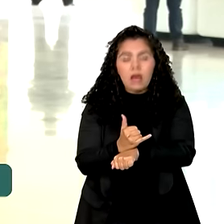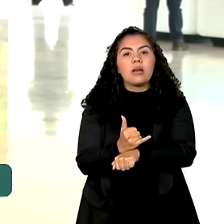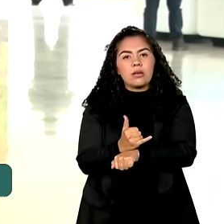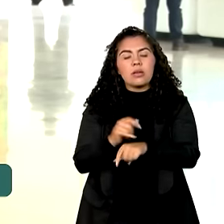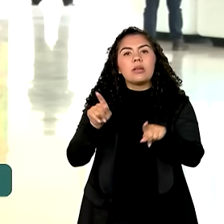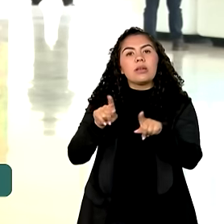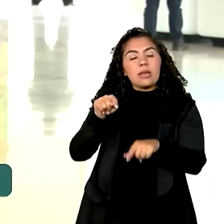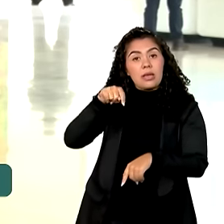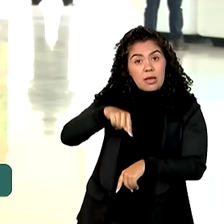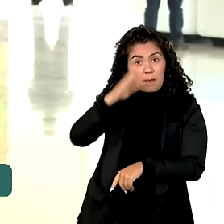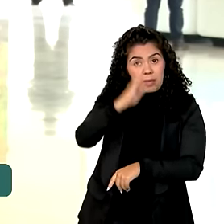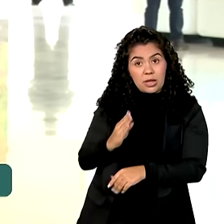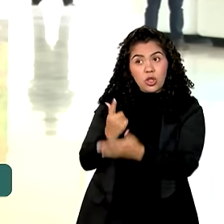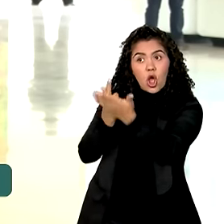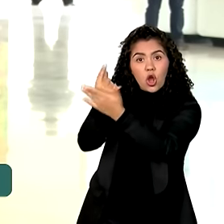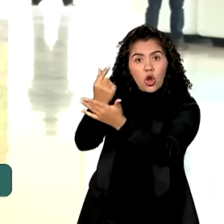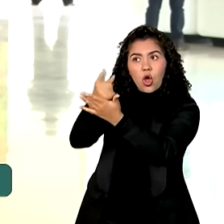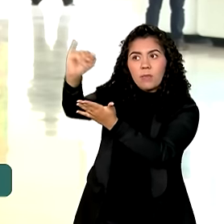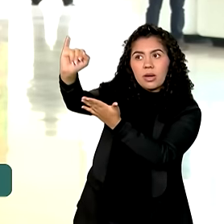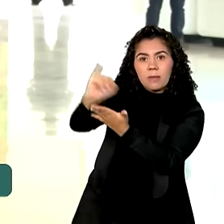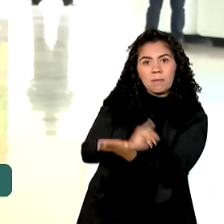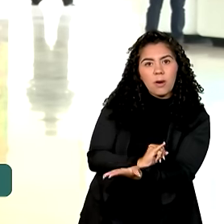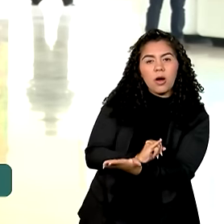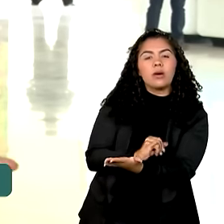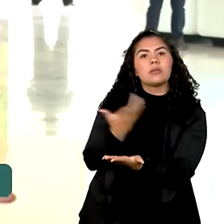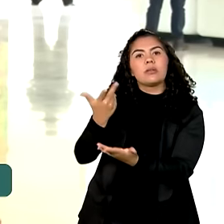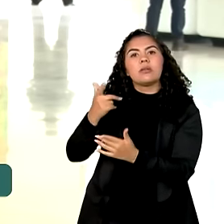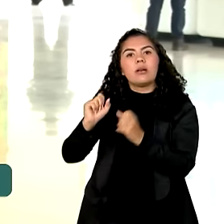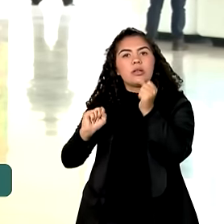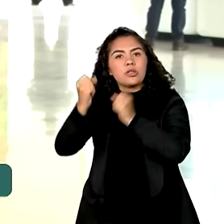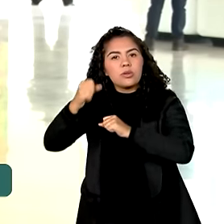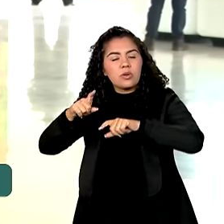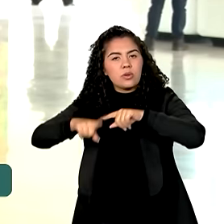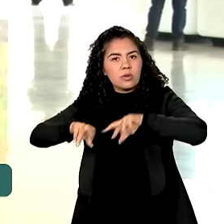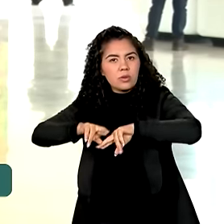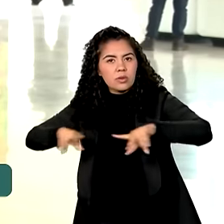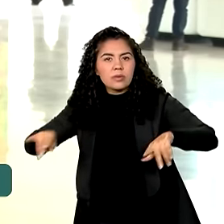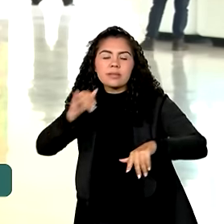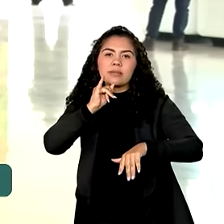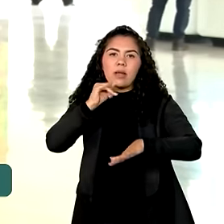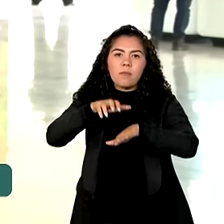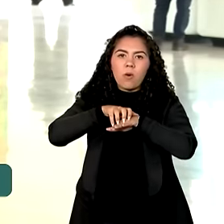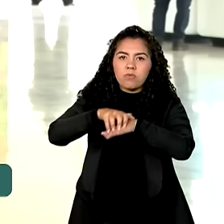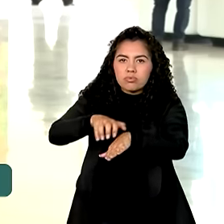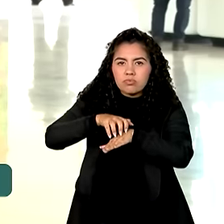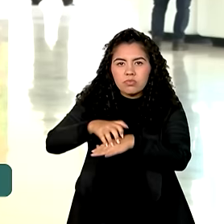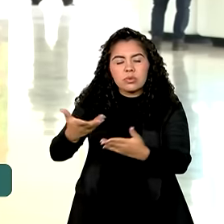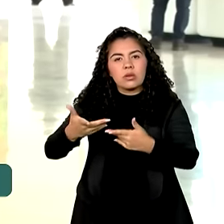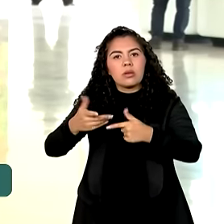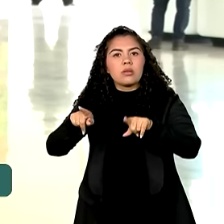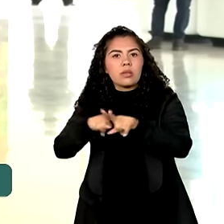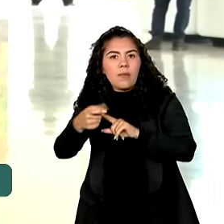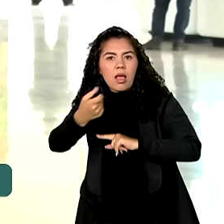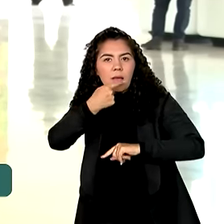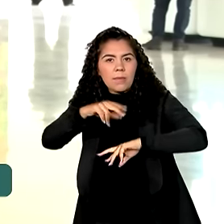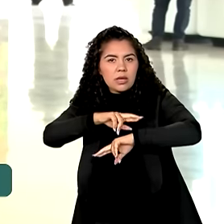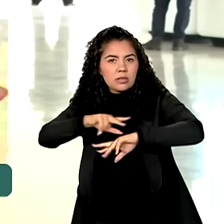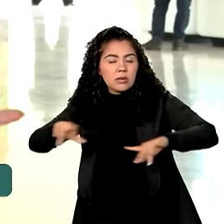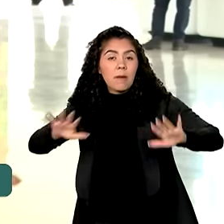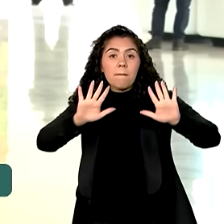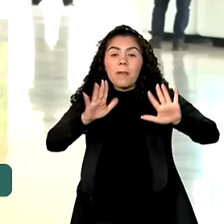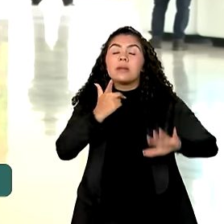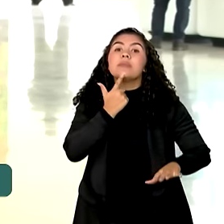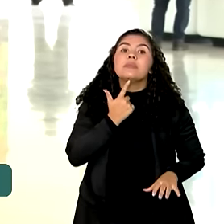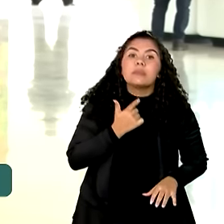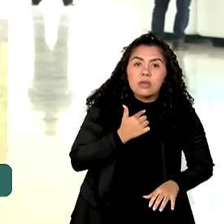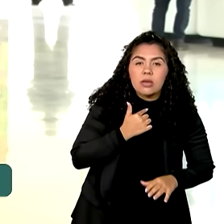produtos industrializados, como partes e acessórios de veículos automotivos e medicamentos. O desejo